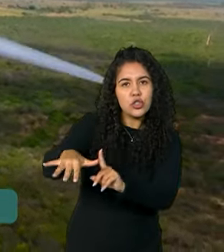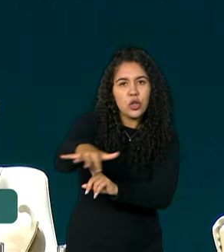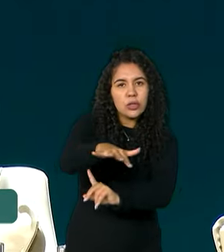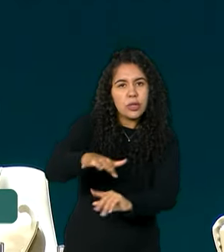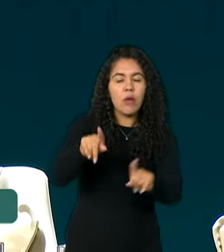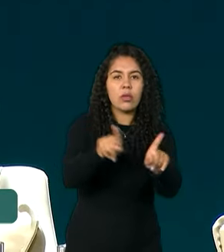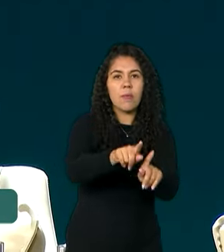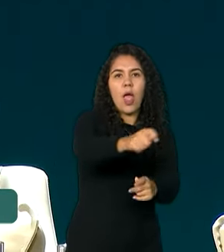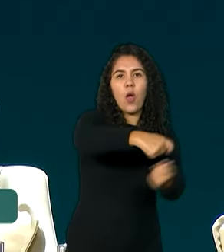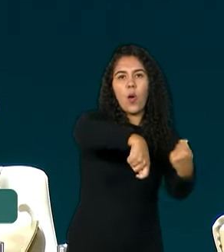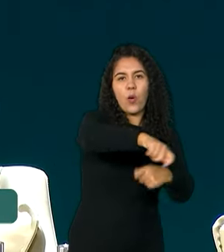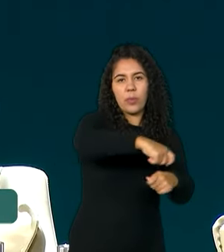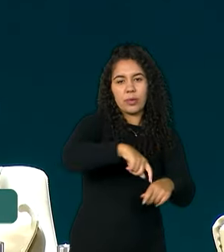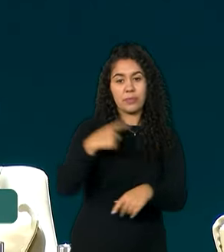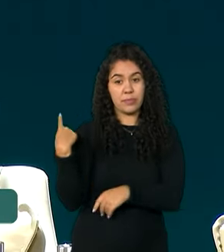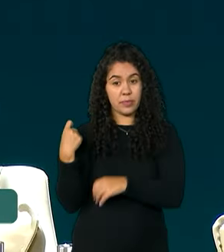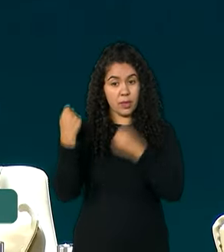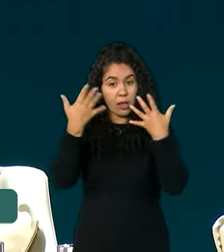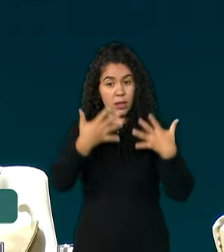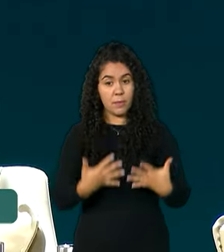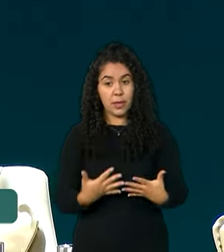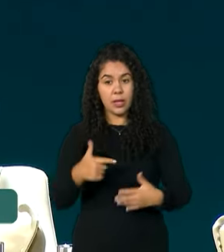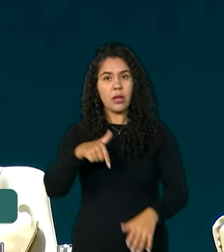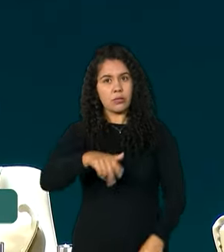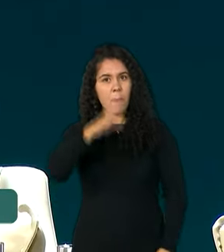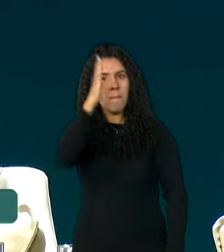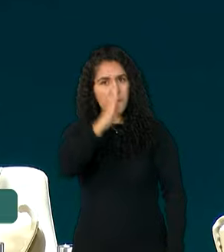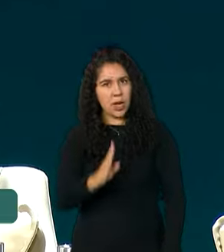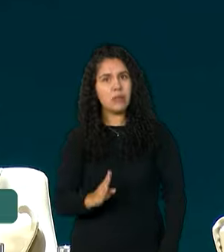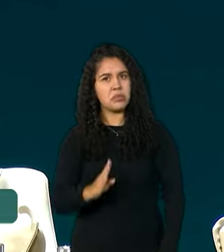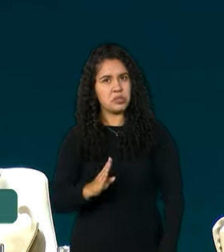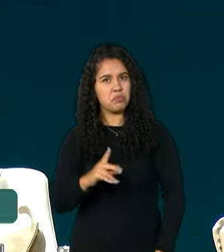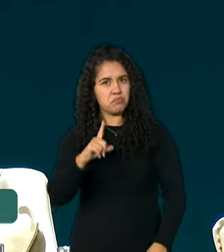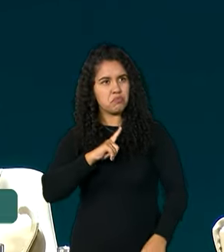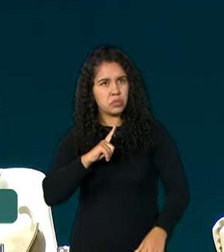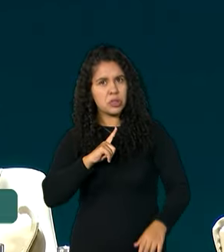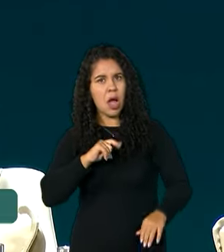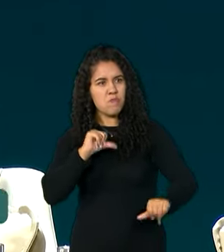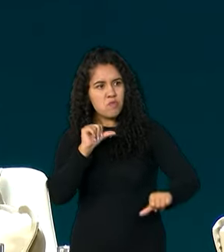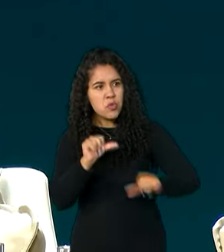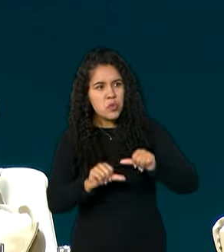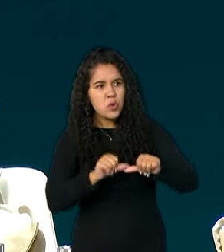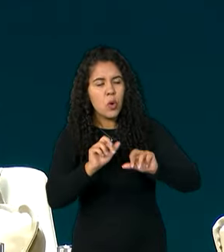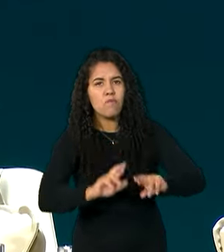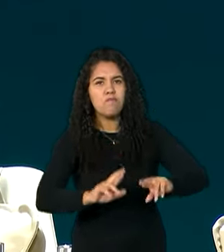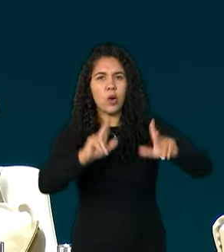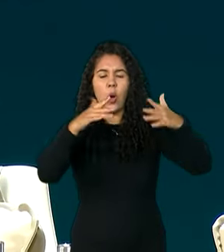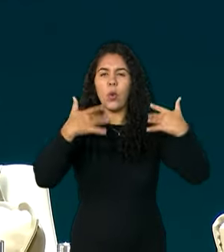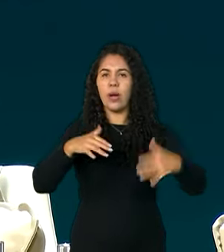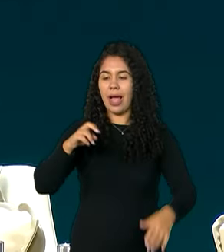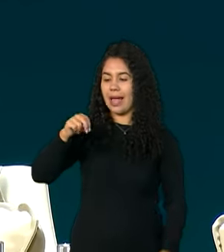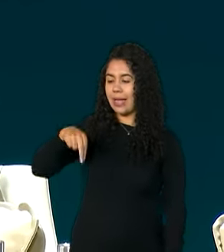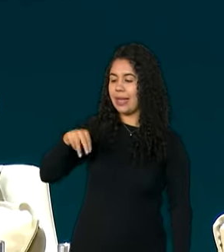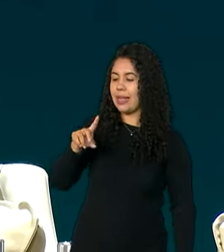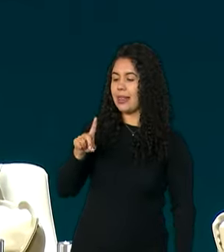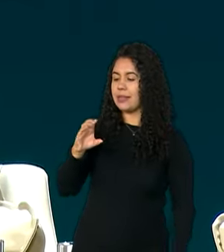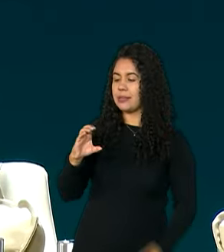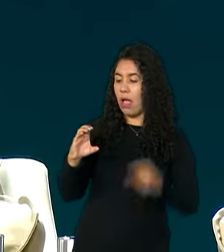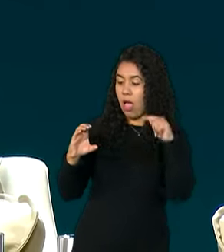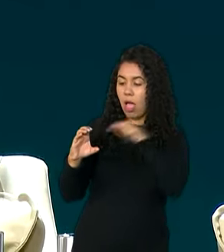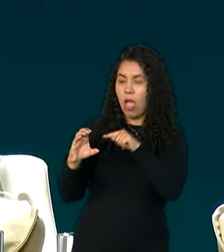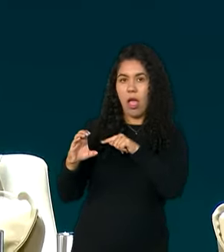local. O Brasil está fazendo a diferença. A NDC que foi lançada,